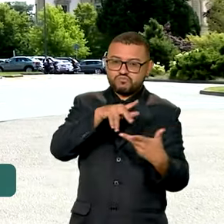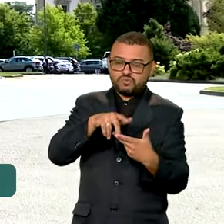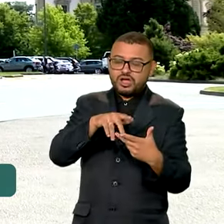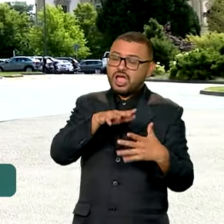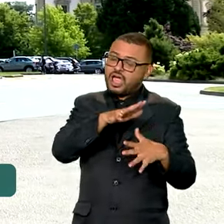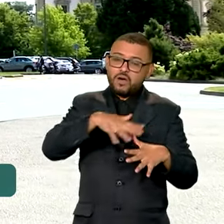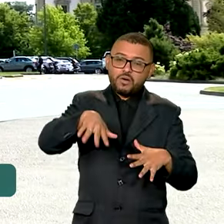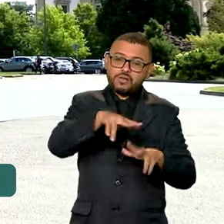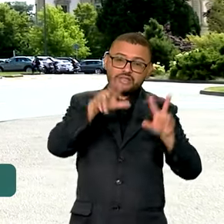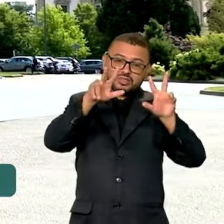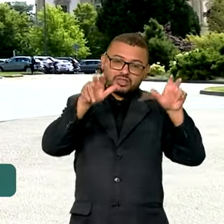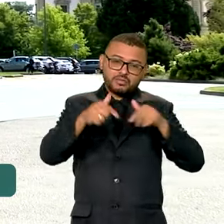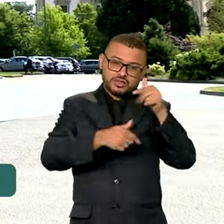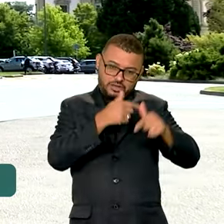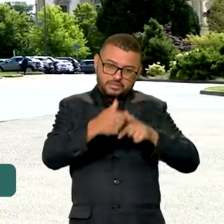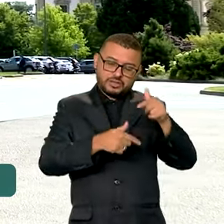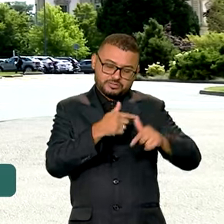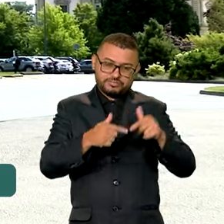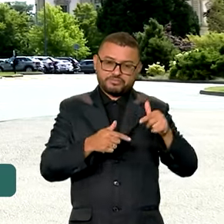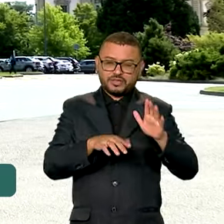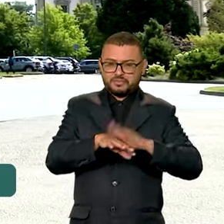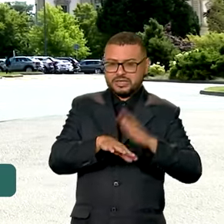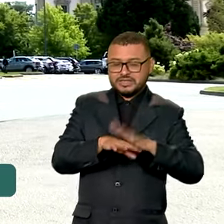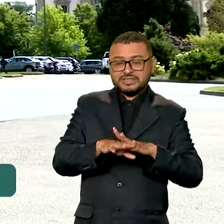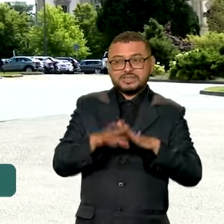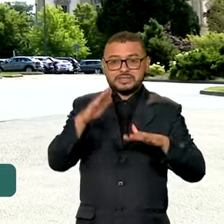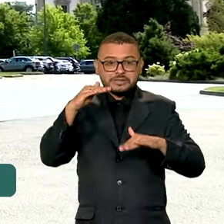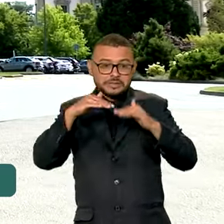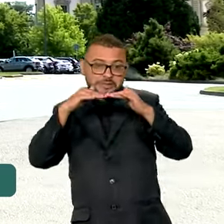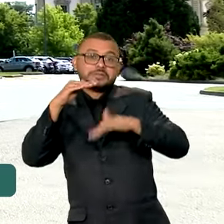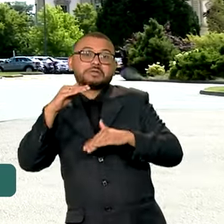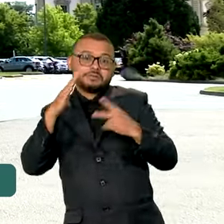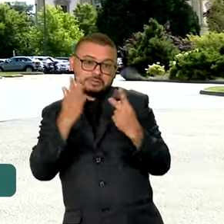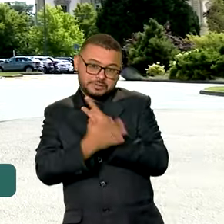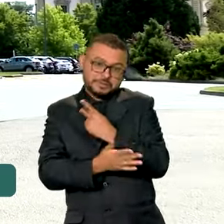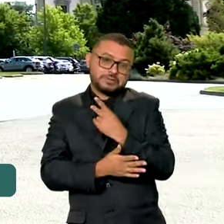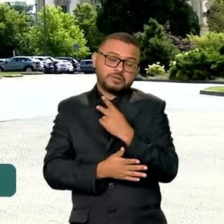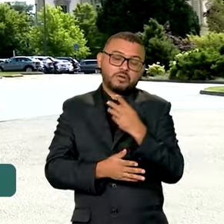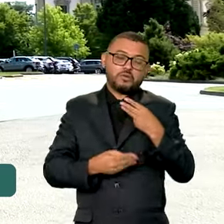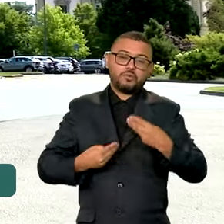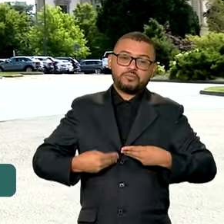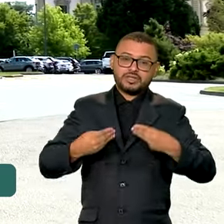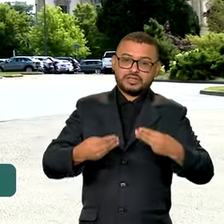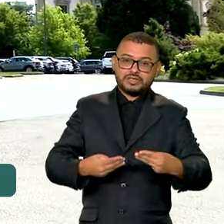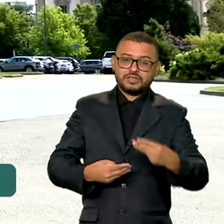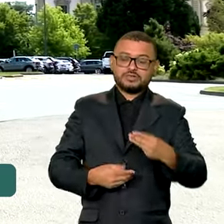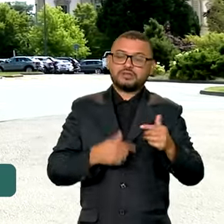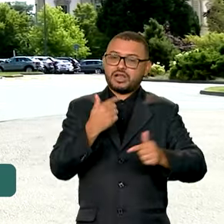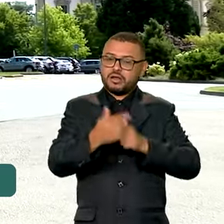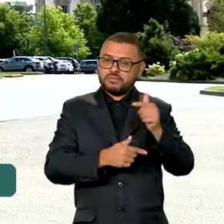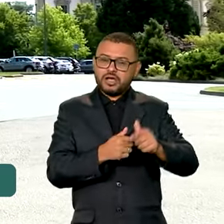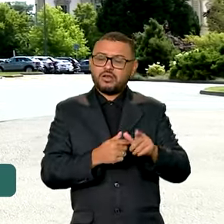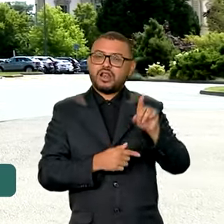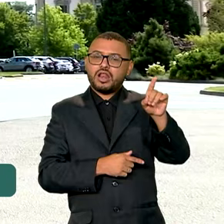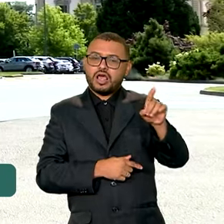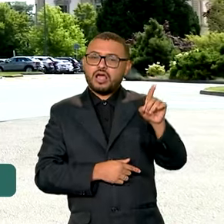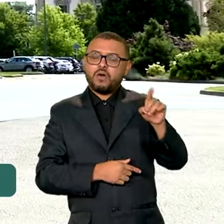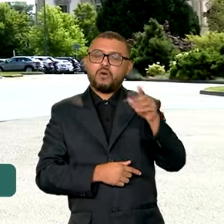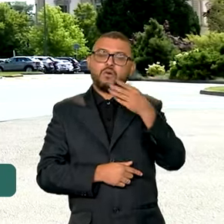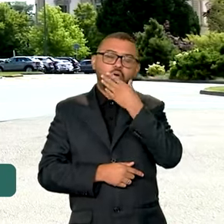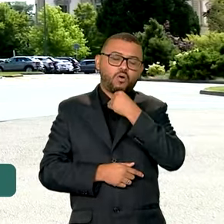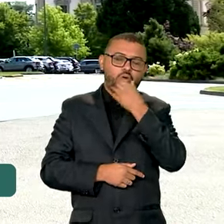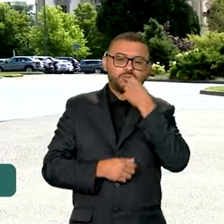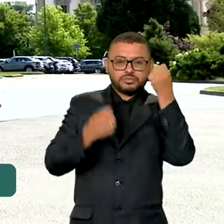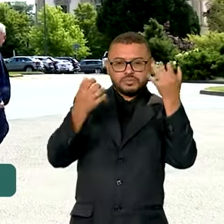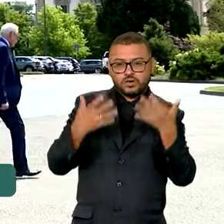trabalho, além de contribuir para a redução das desigualdades. O ministro do Trabalho, Luiz Marinho, participa da conferência e